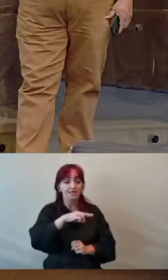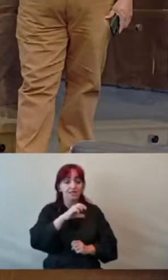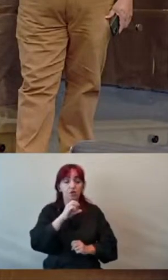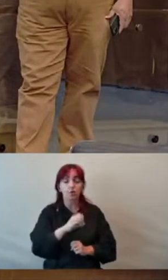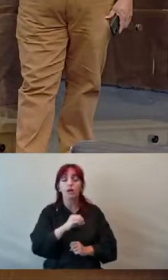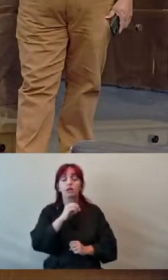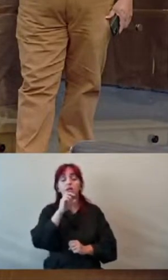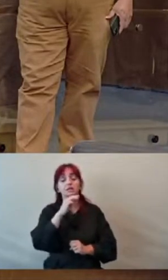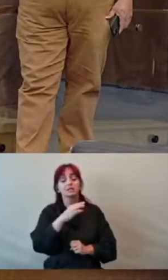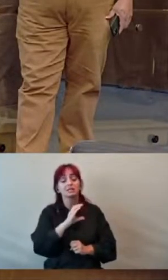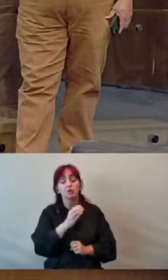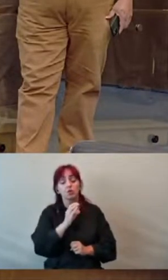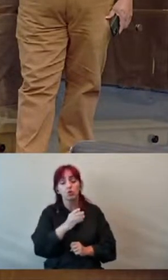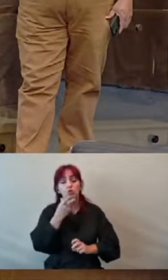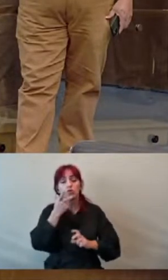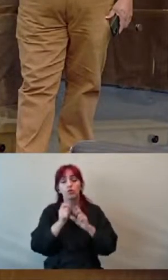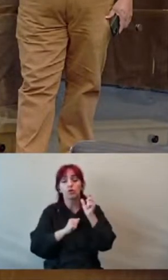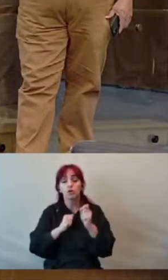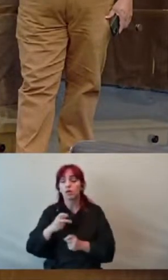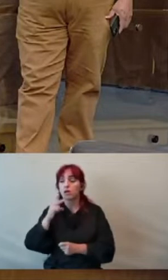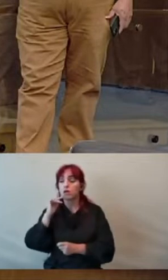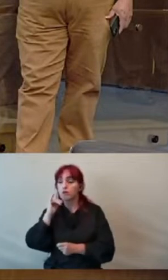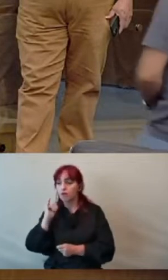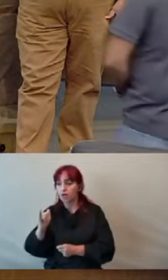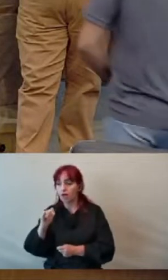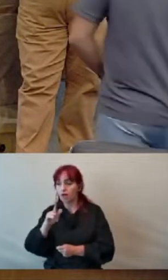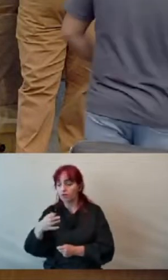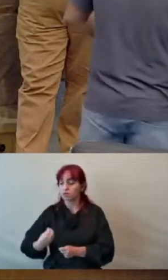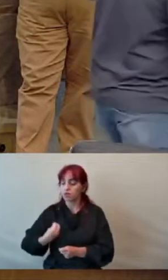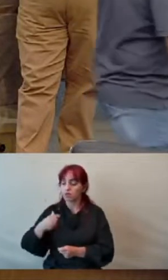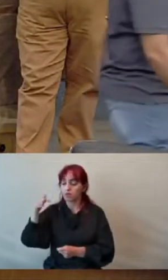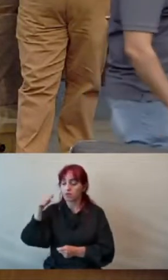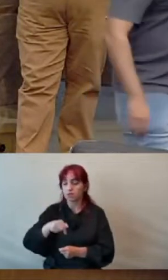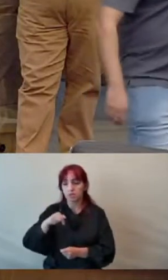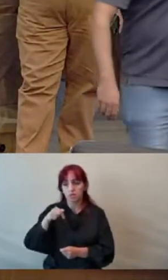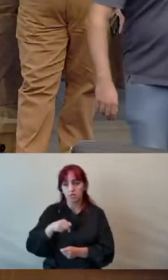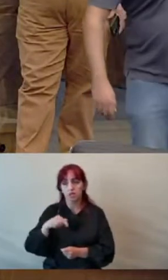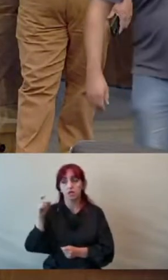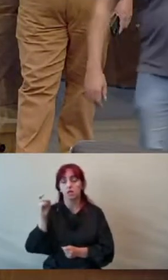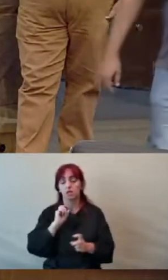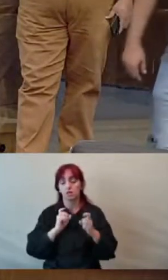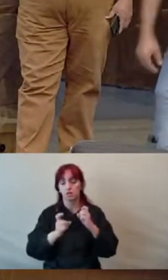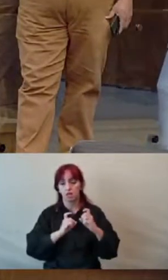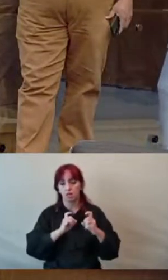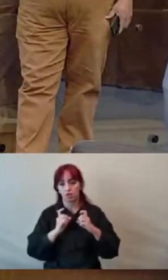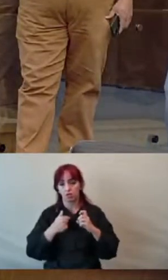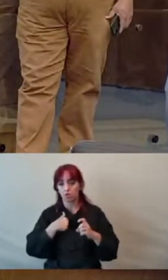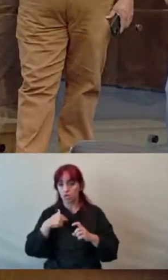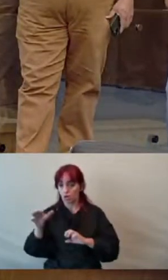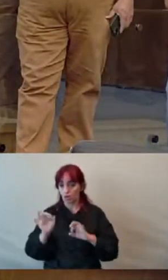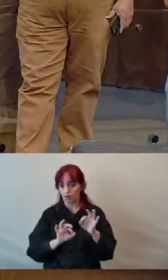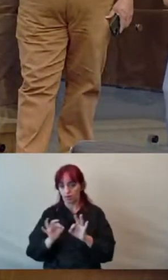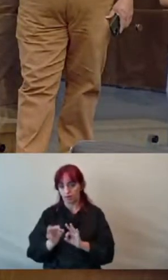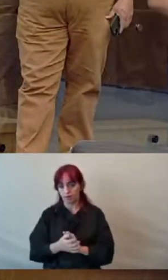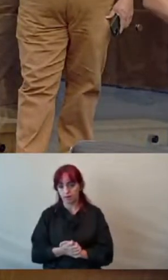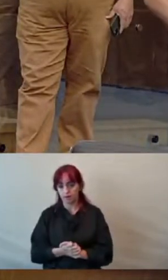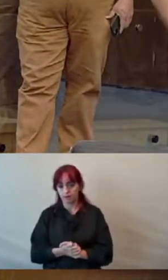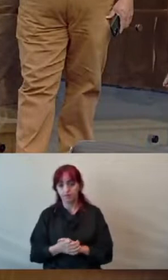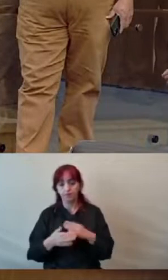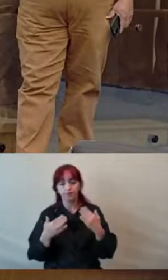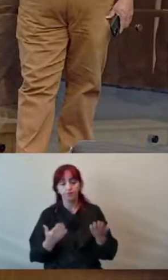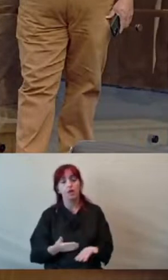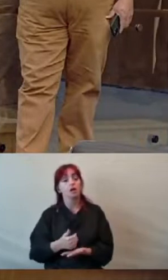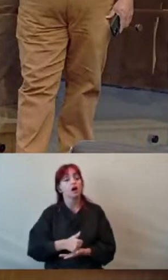justamente citar a presença do senhor naquela reunião que eu preparei. A primeira